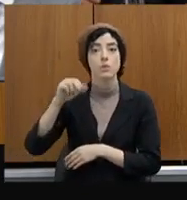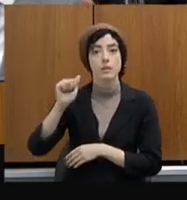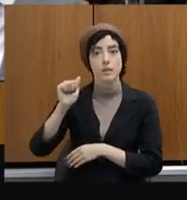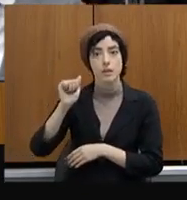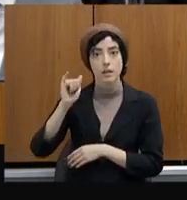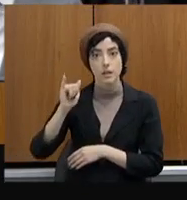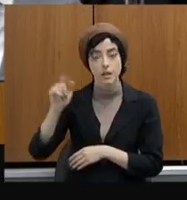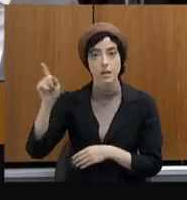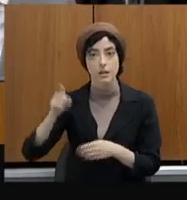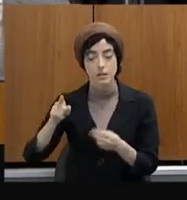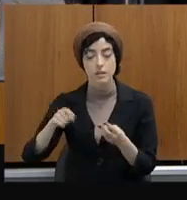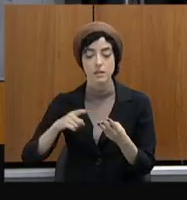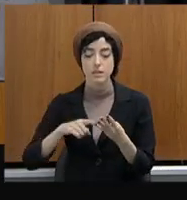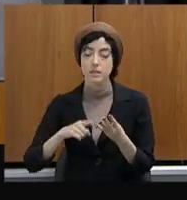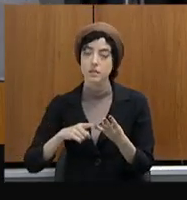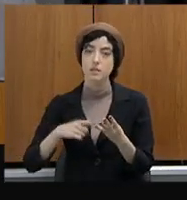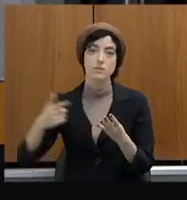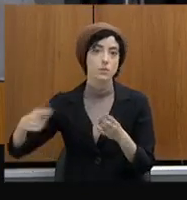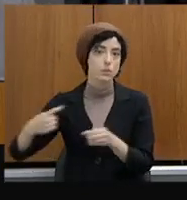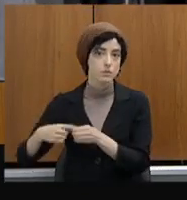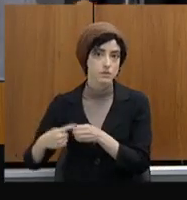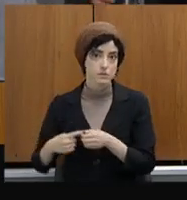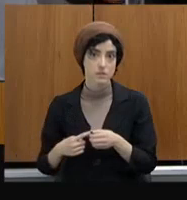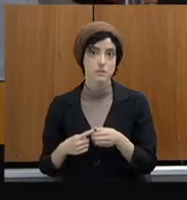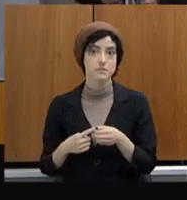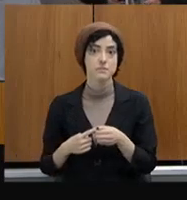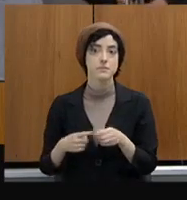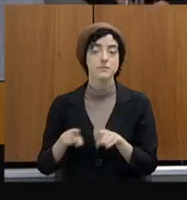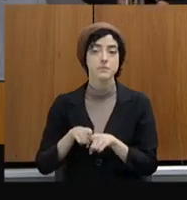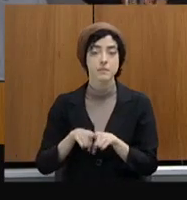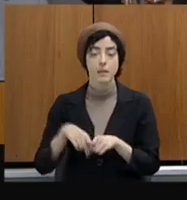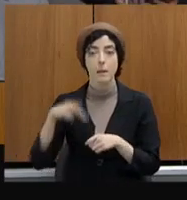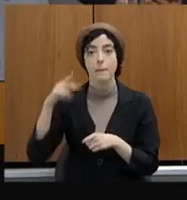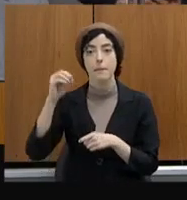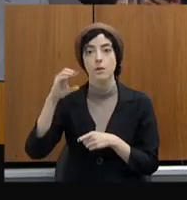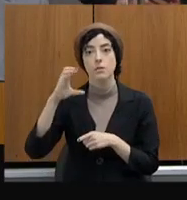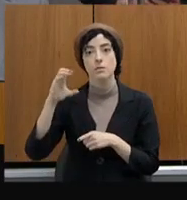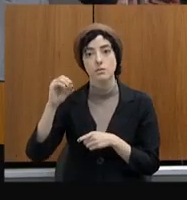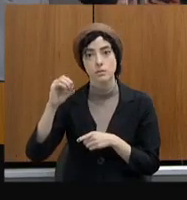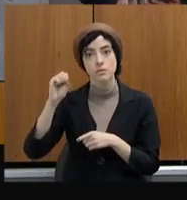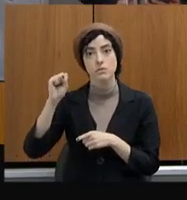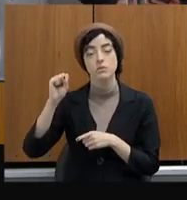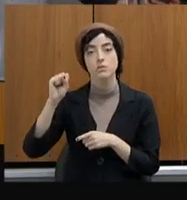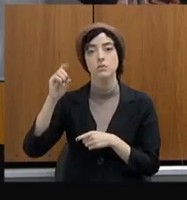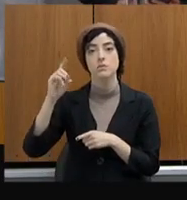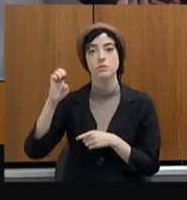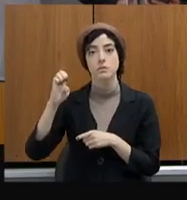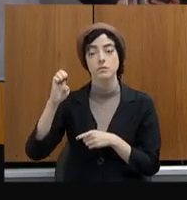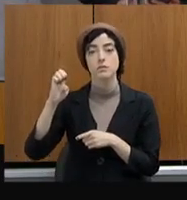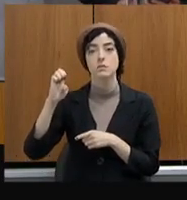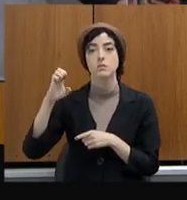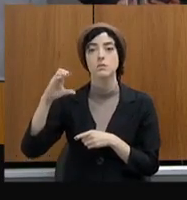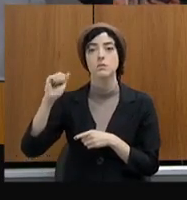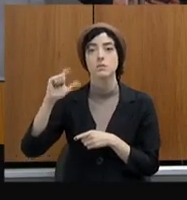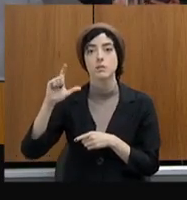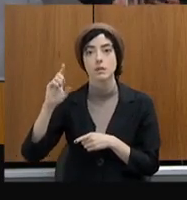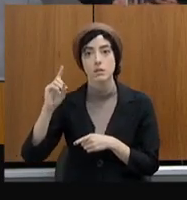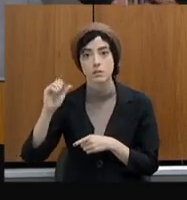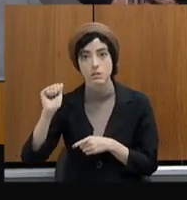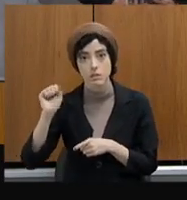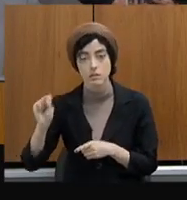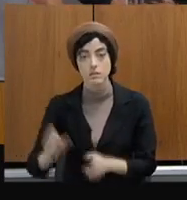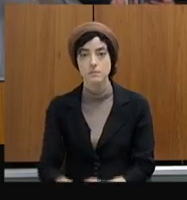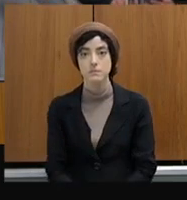Corregedoria Geral e em Poços de Caldas. Pode seguir, por gentileza, ainda adiante.